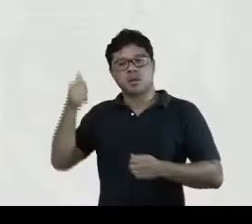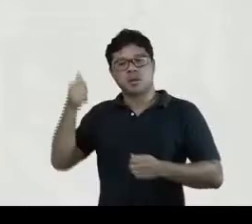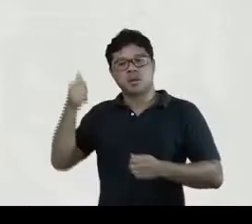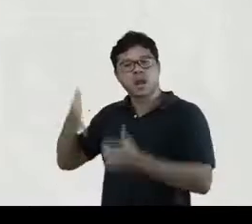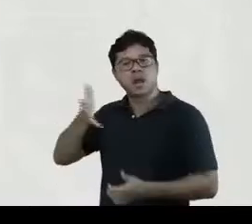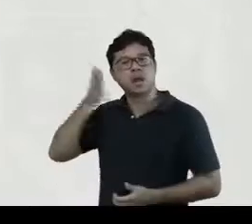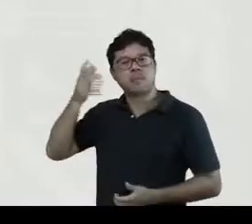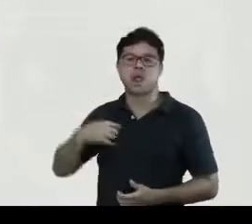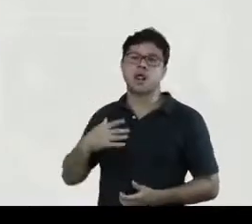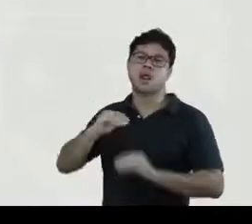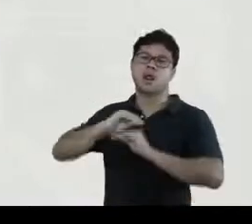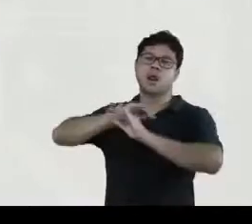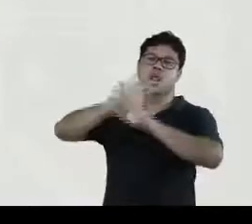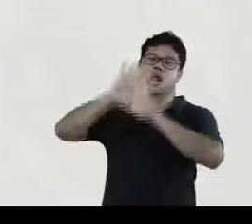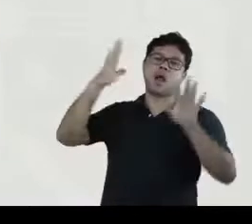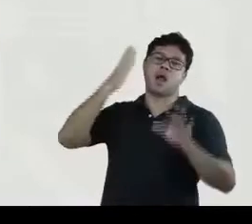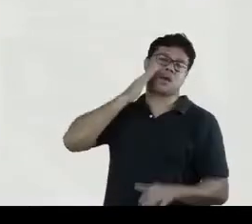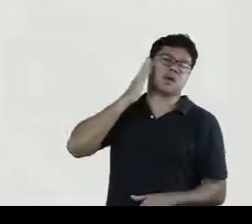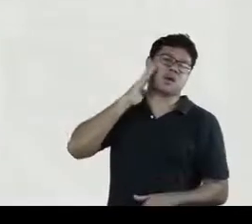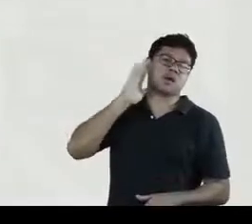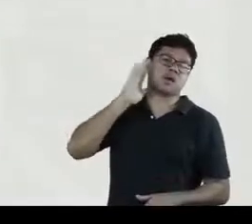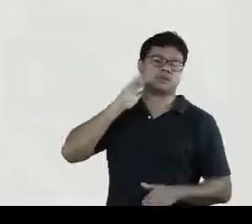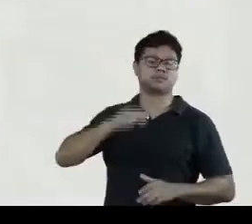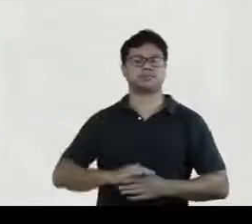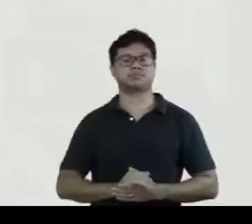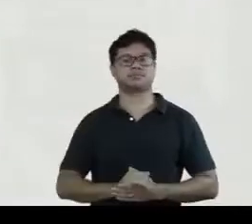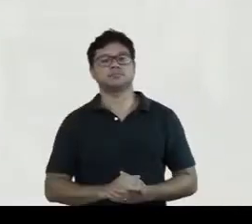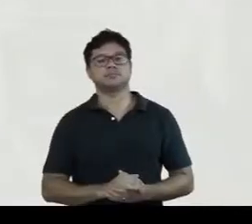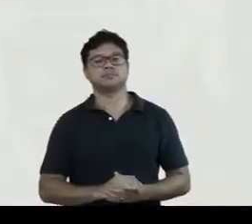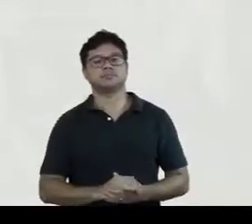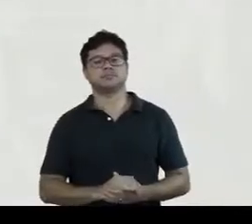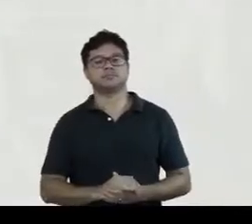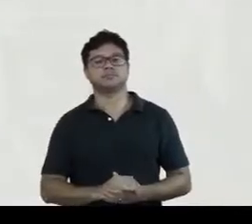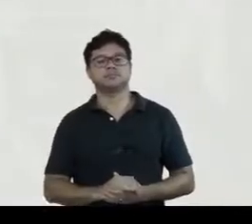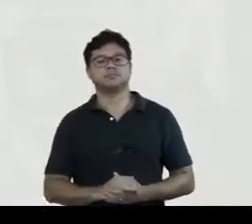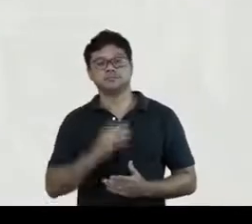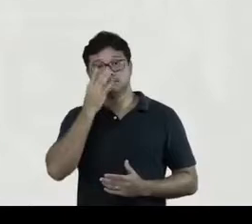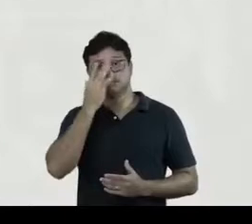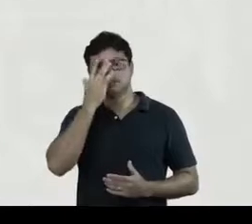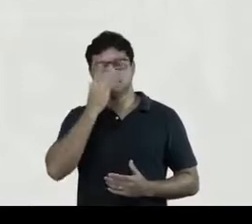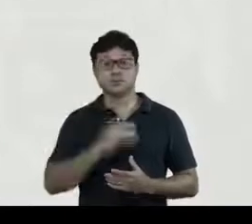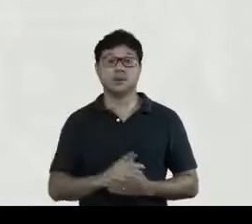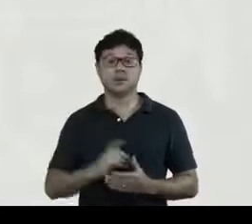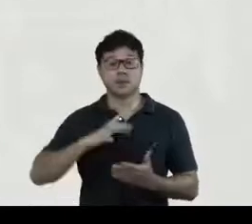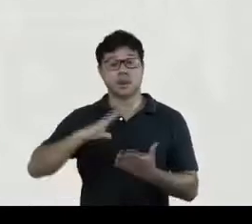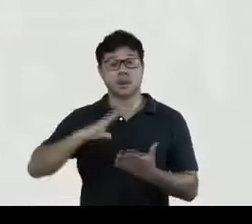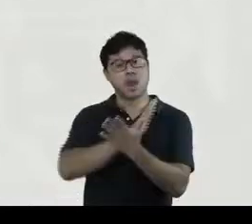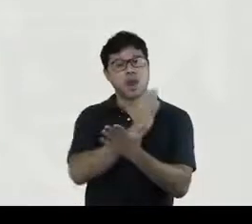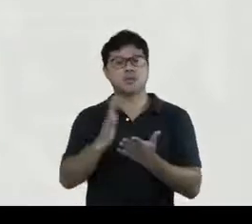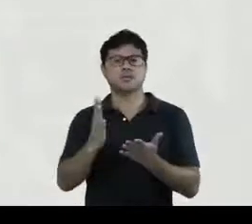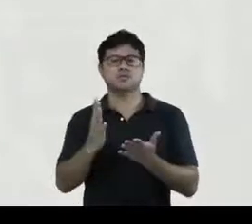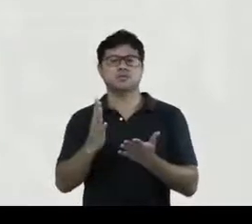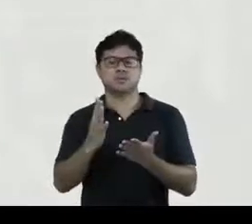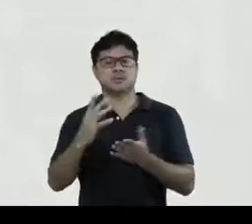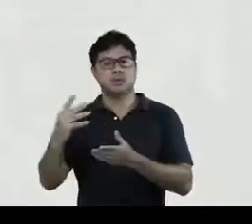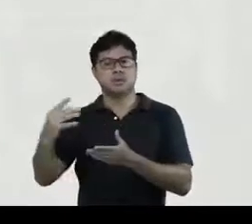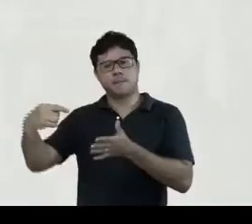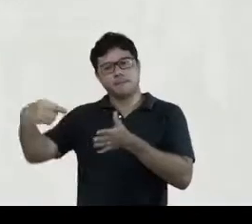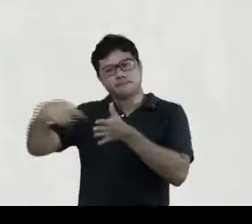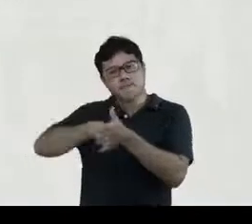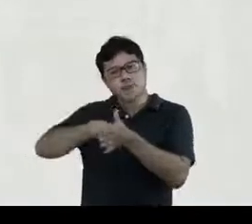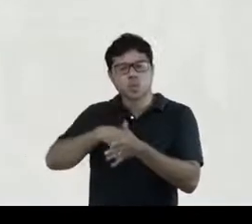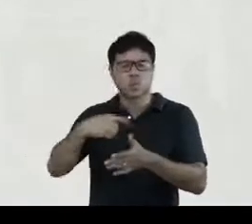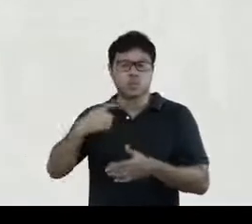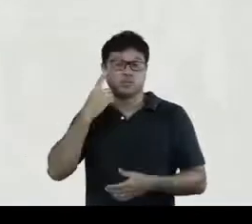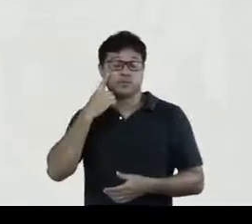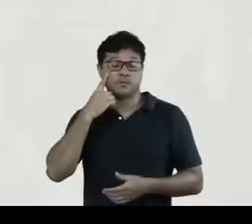é claro, na fala de vocês. E aí, nós temos aqui algumas perguntas que nos chegaram, mas